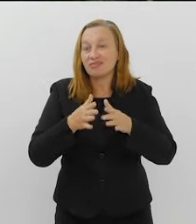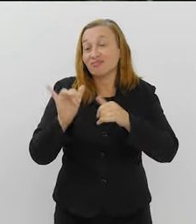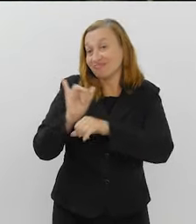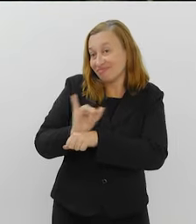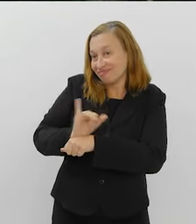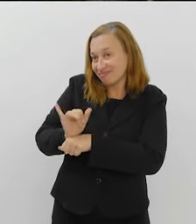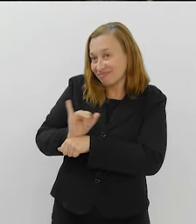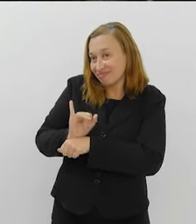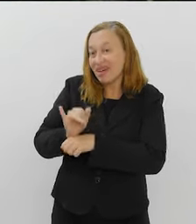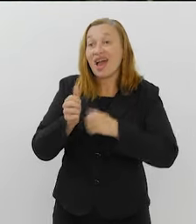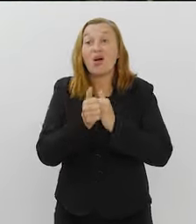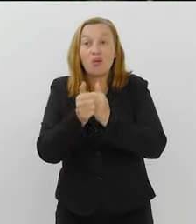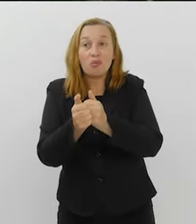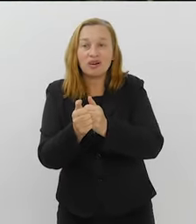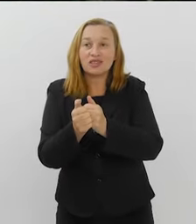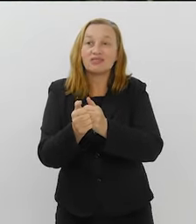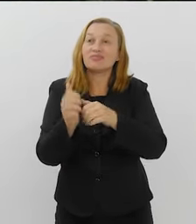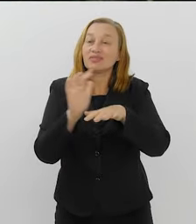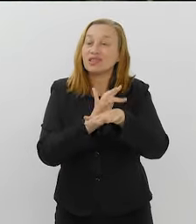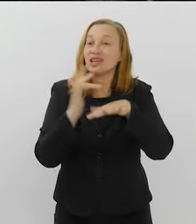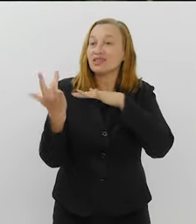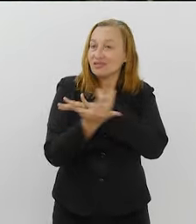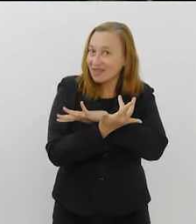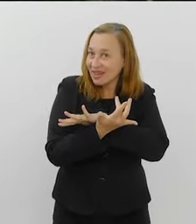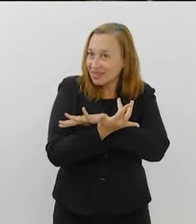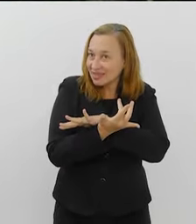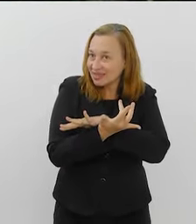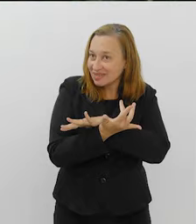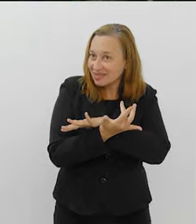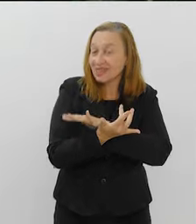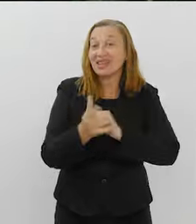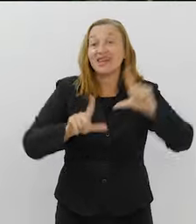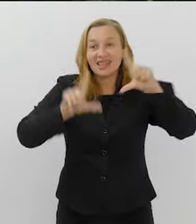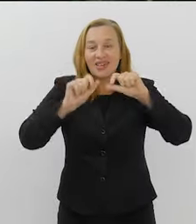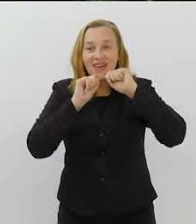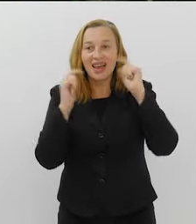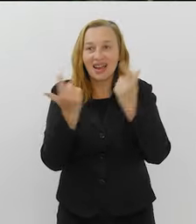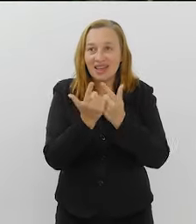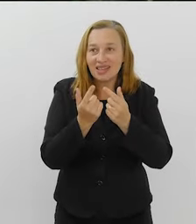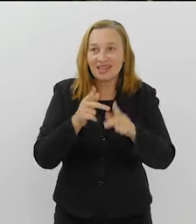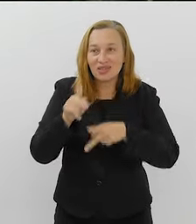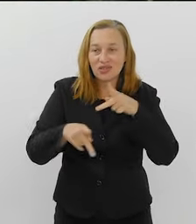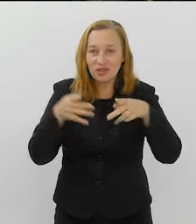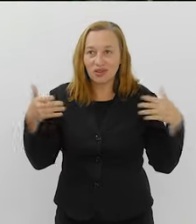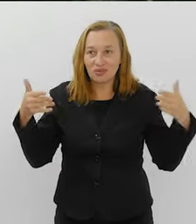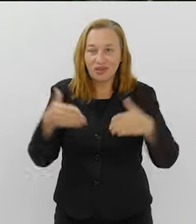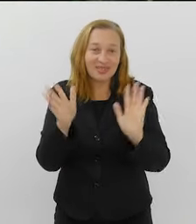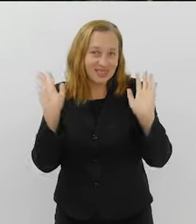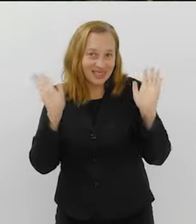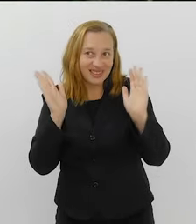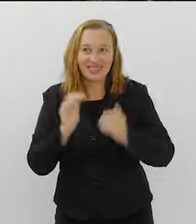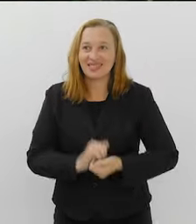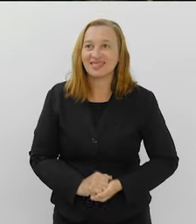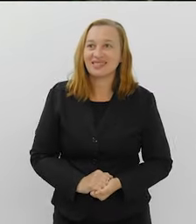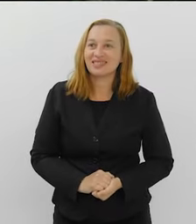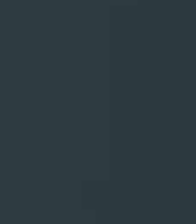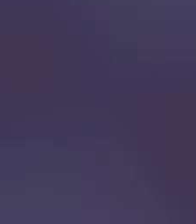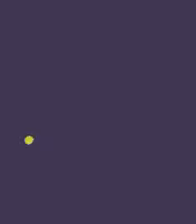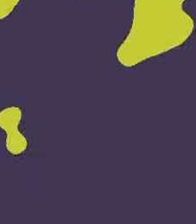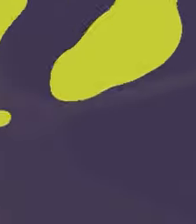canal do YouTube. E acompanhe também a nossa programação pelas redes sociais. TV Alerj, o canal do povo. Até a próxima.